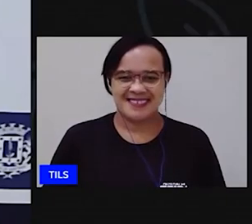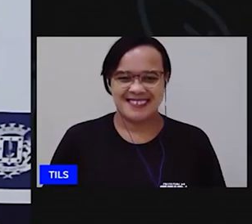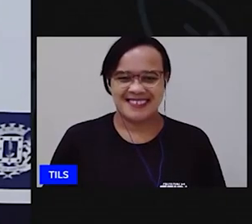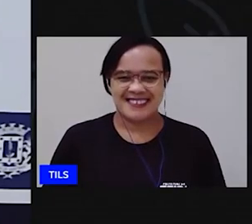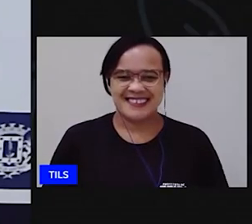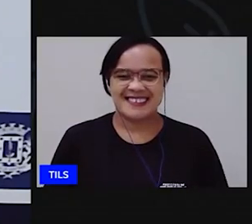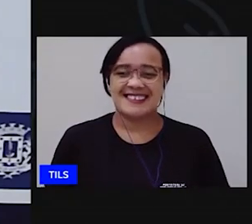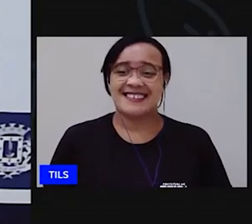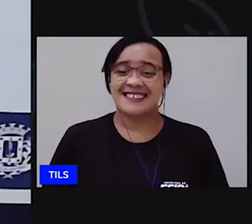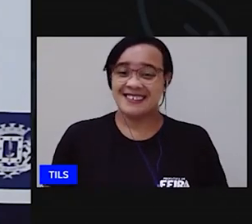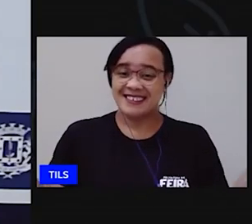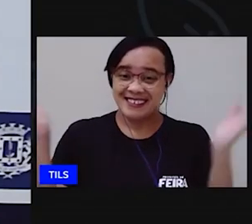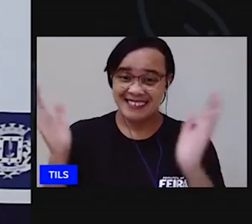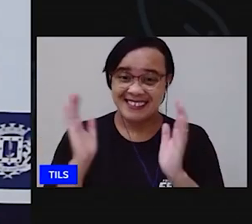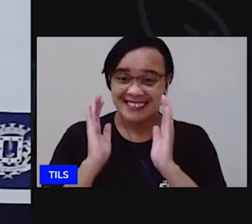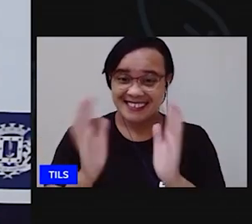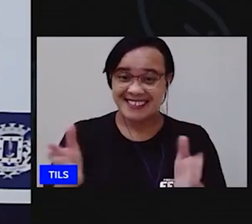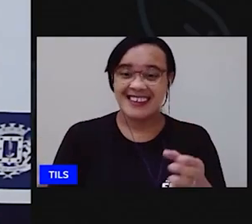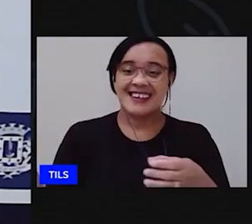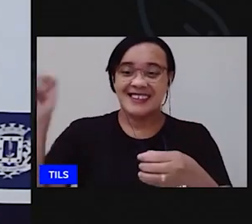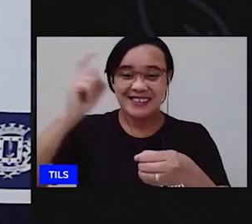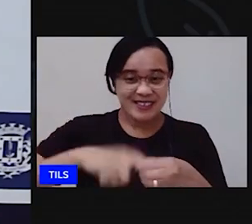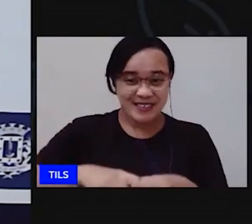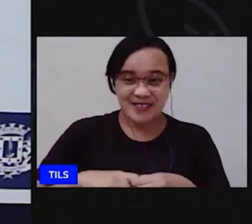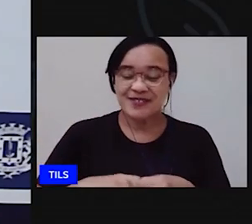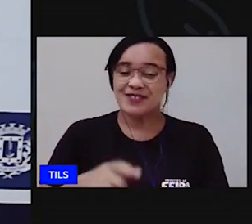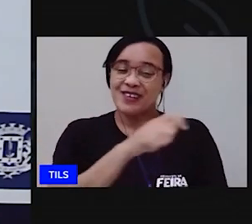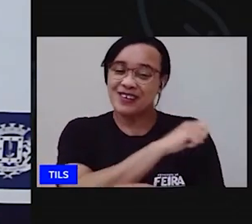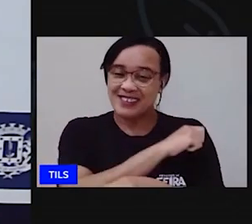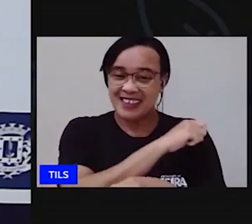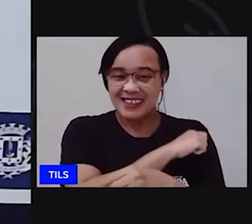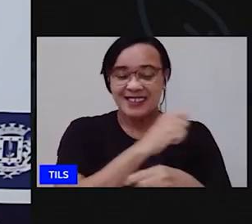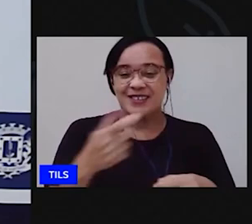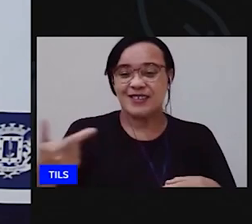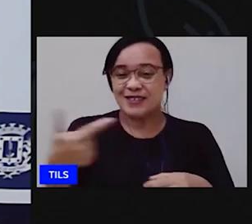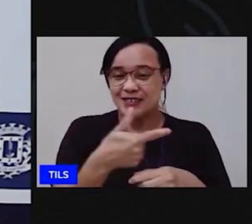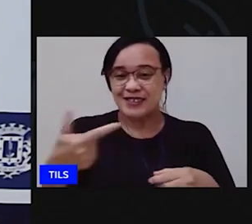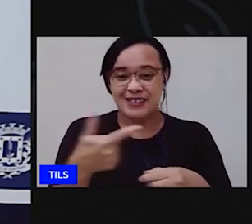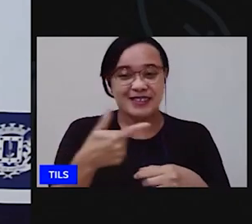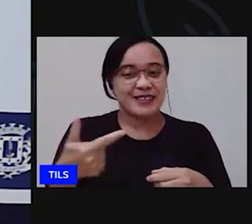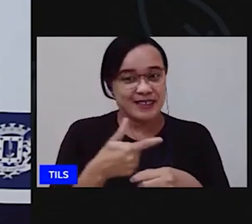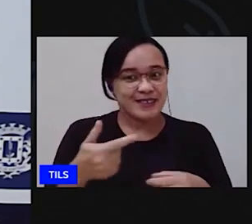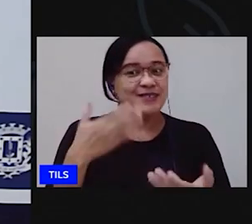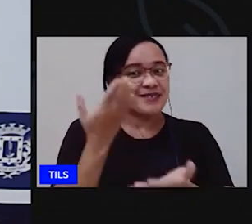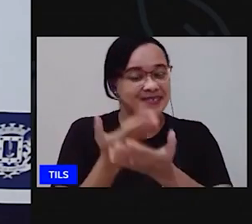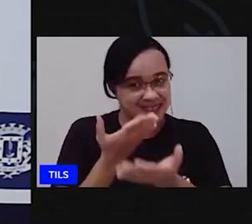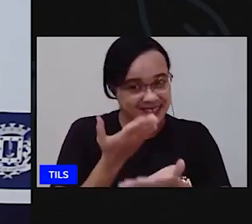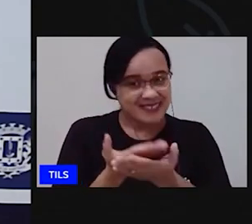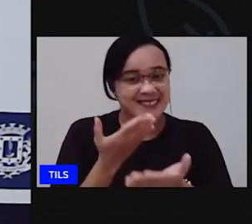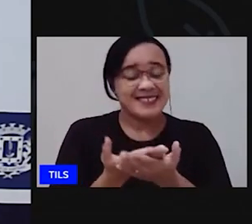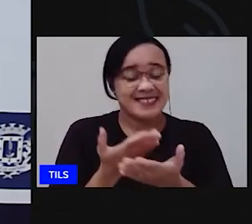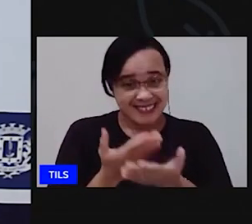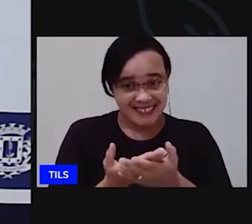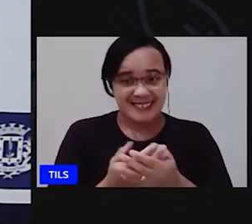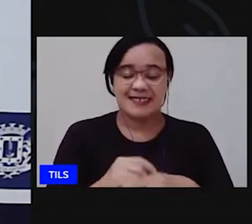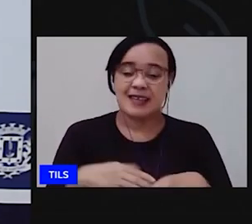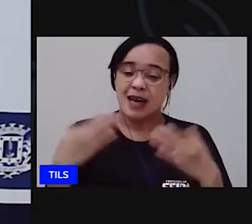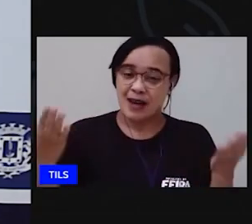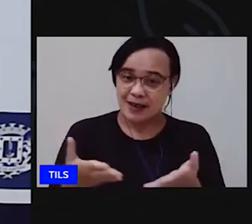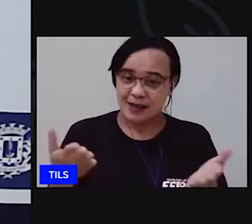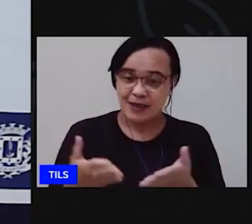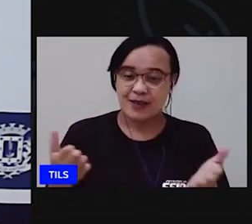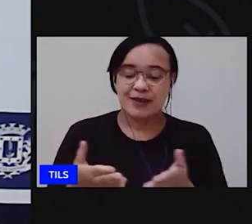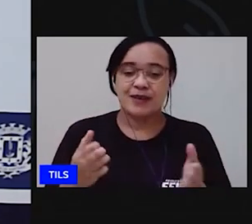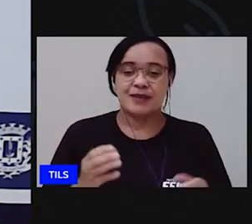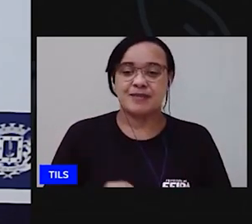Estamos de volta, crianças, no nosso segundo momento da aula. Agora a gente está com a aula de